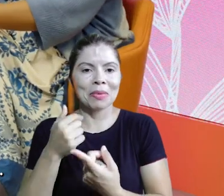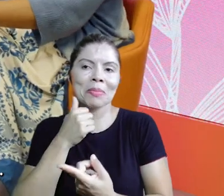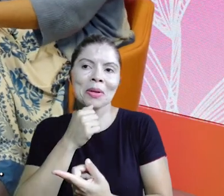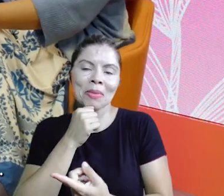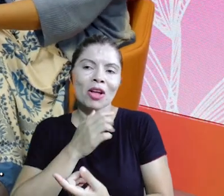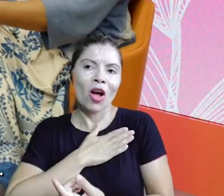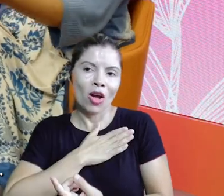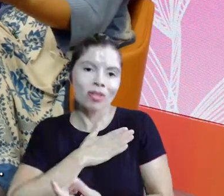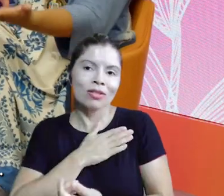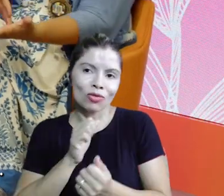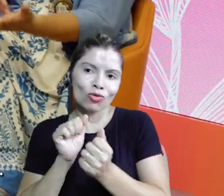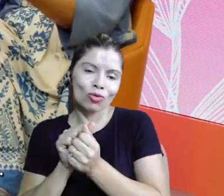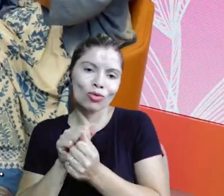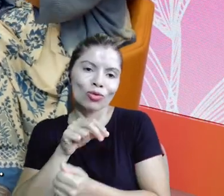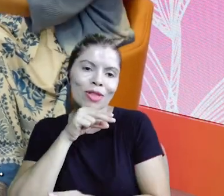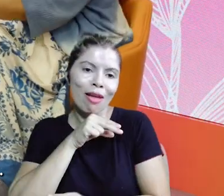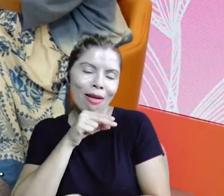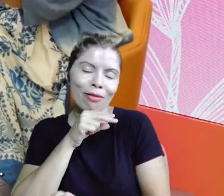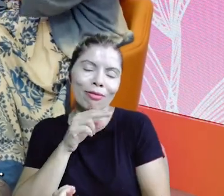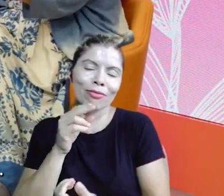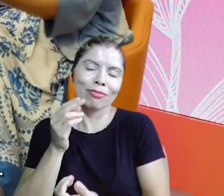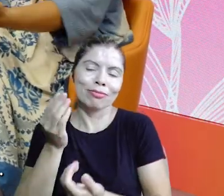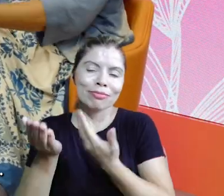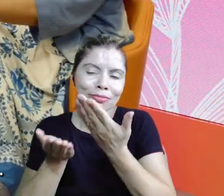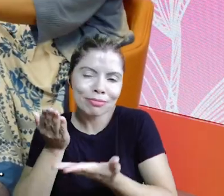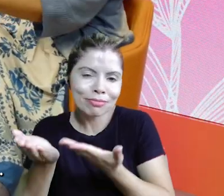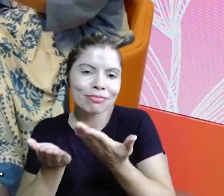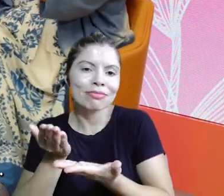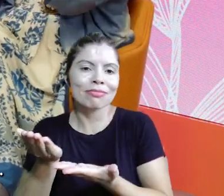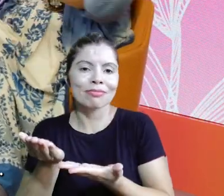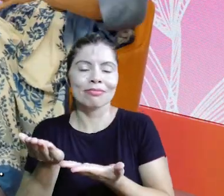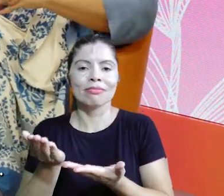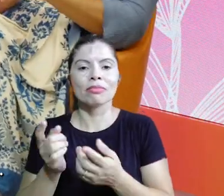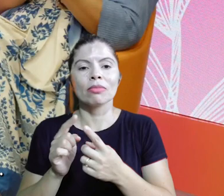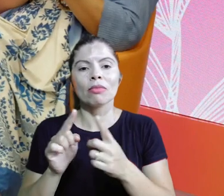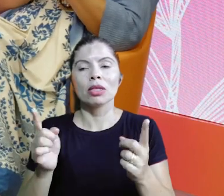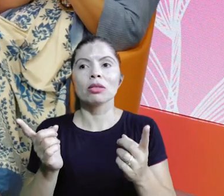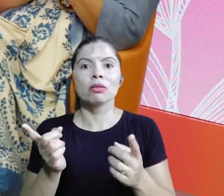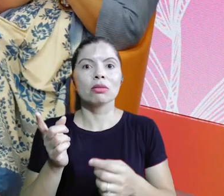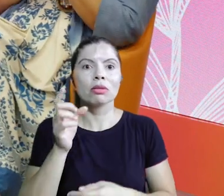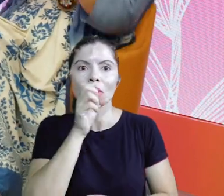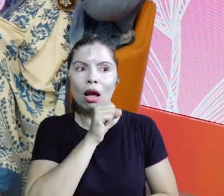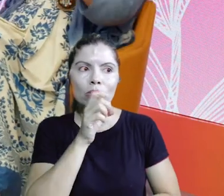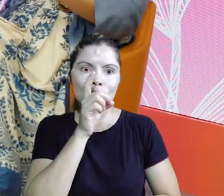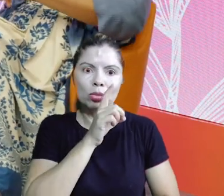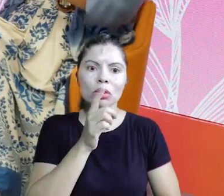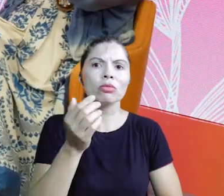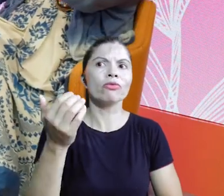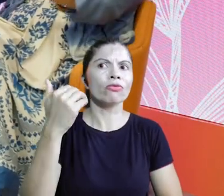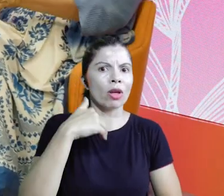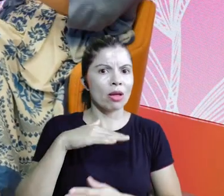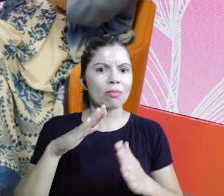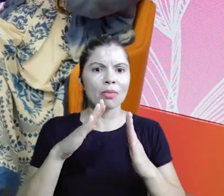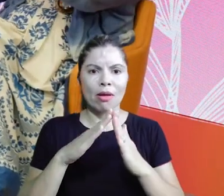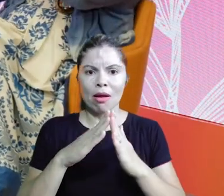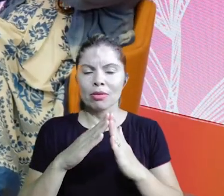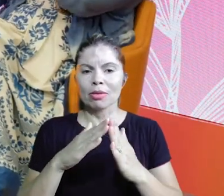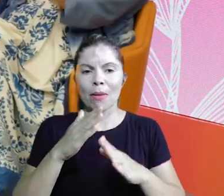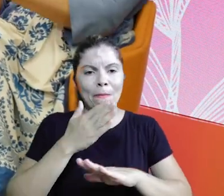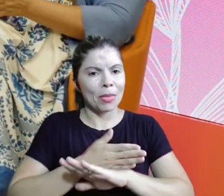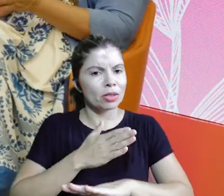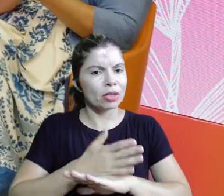mãe gosta de ficar com o neto, o neto, e a gente, mas todo fim de semana ele tá lá comigo,